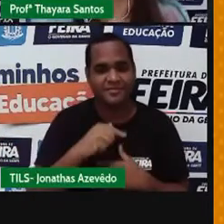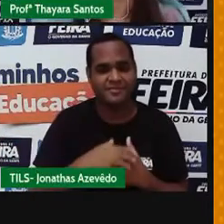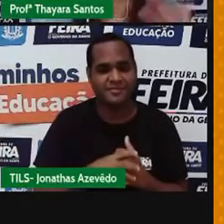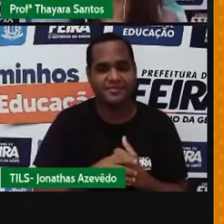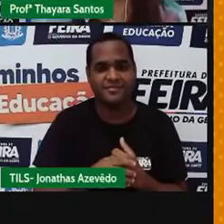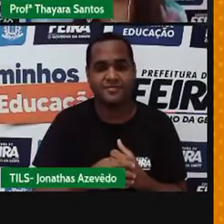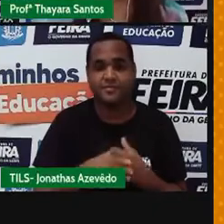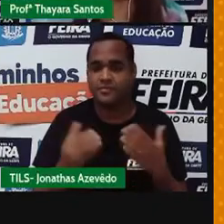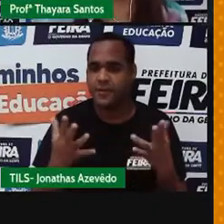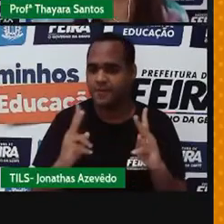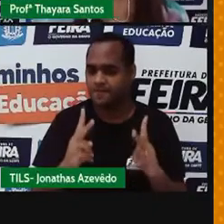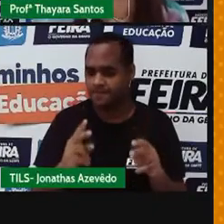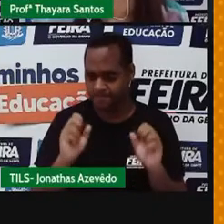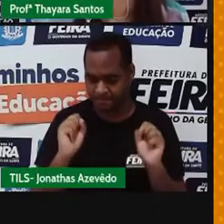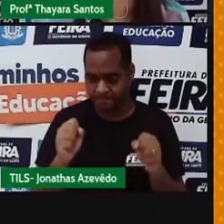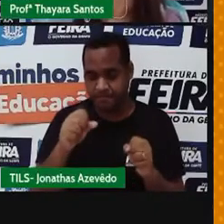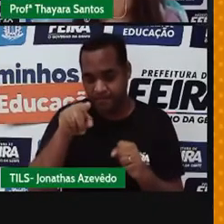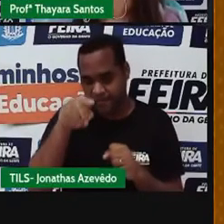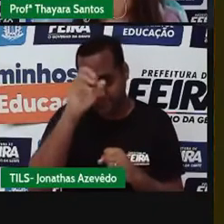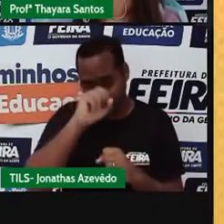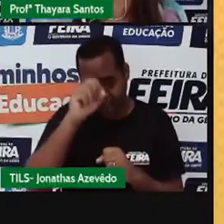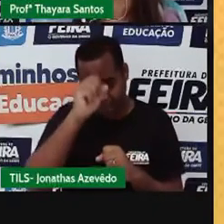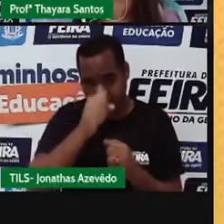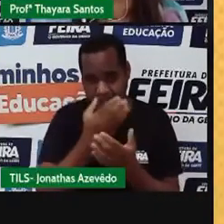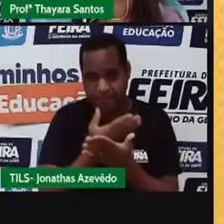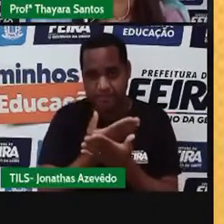Agora vamos continuar os nossos estudos por aqui.